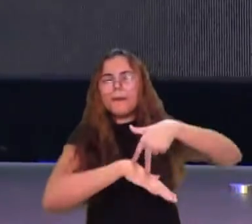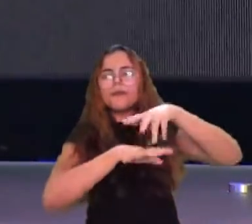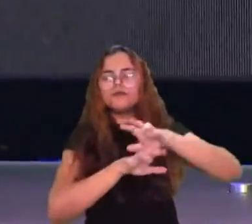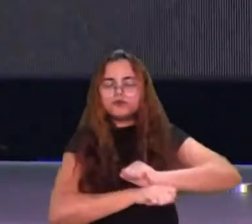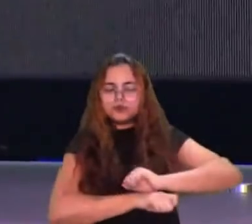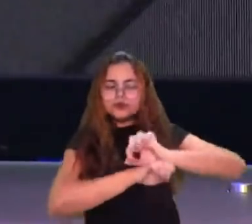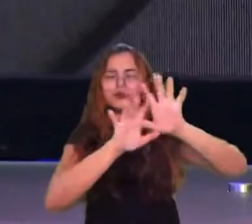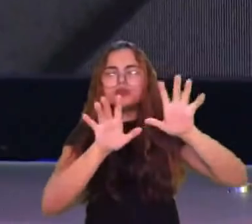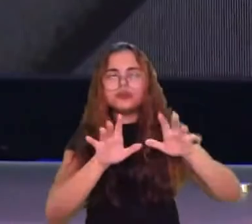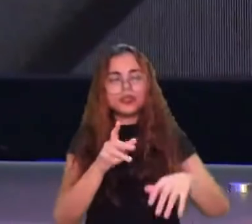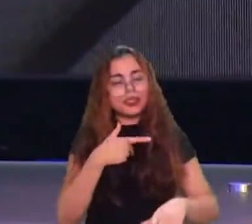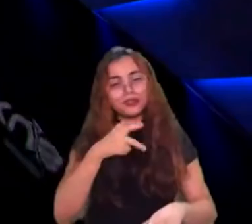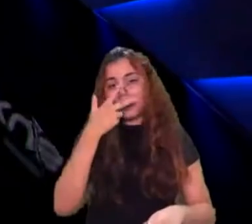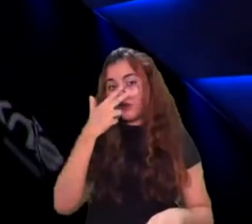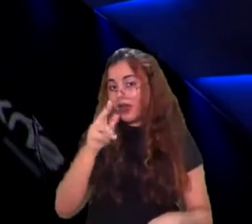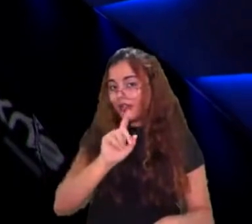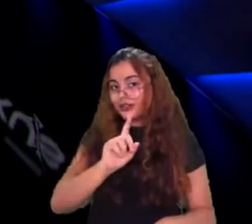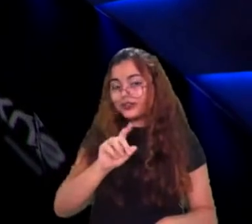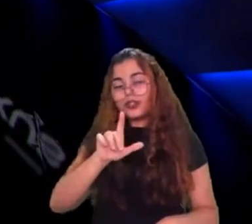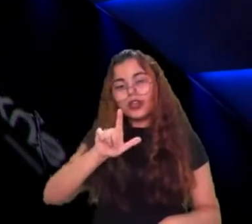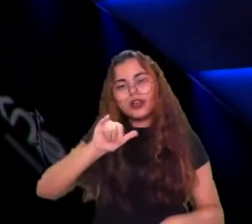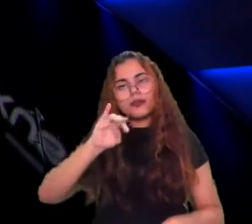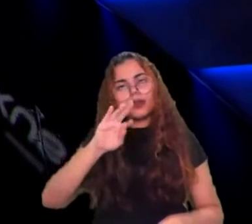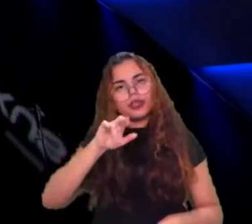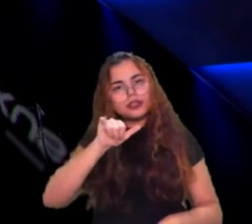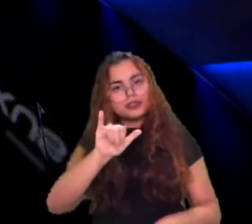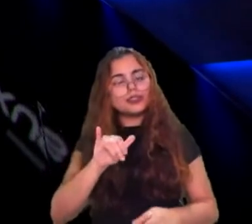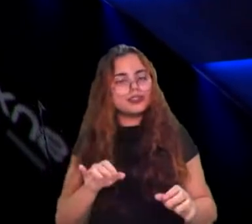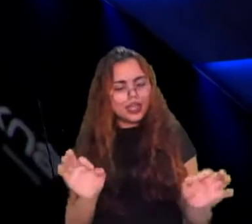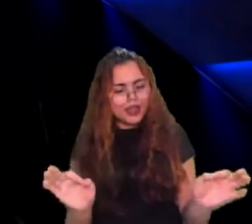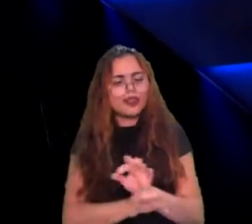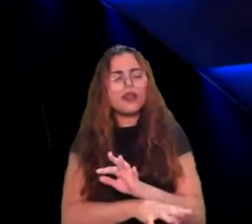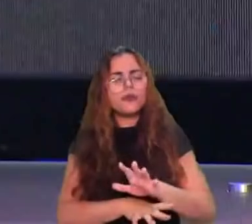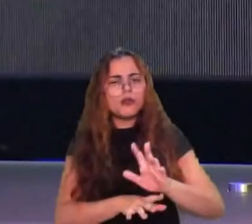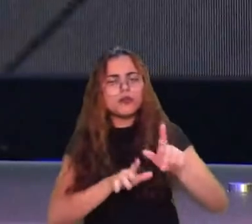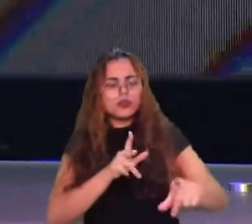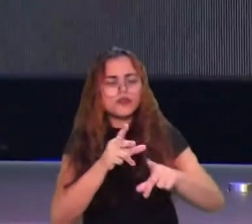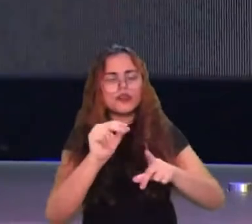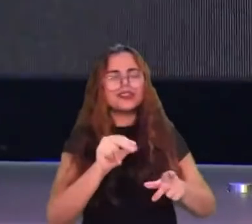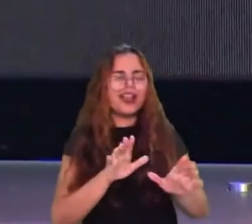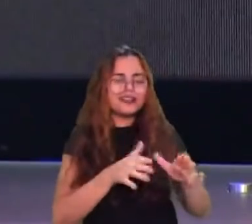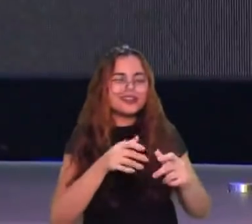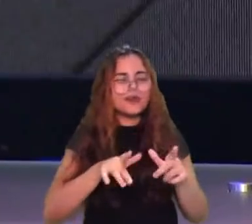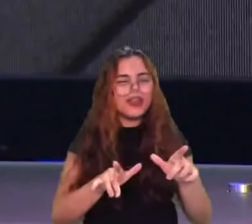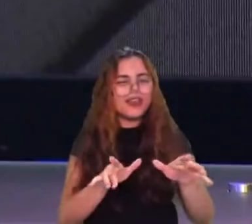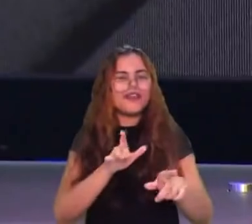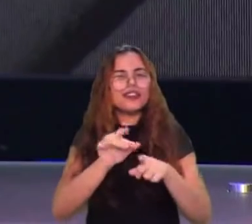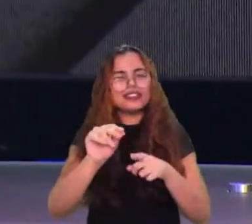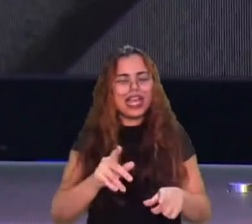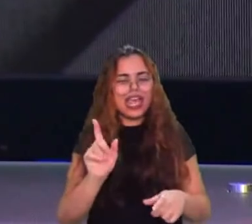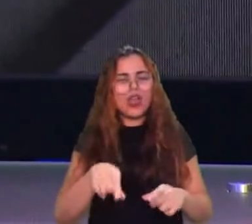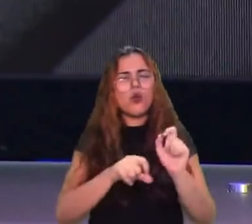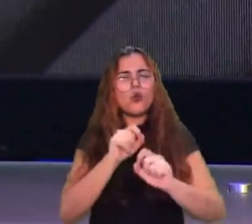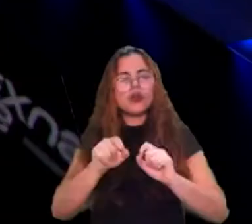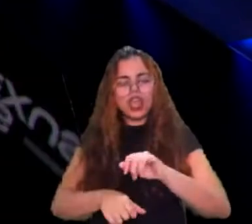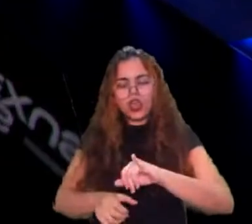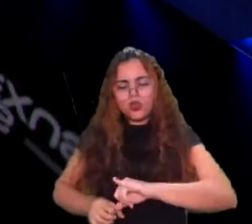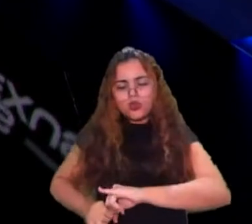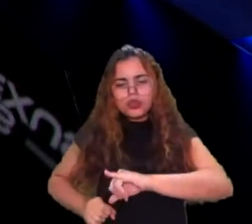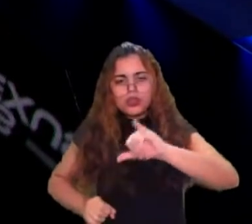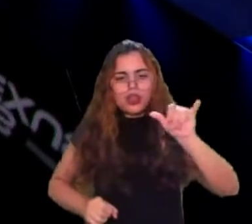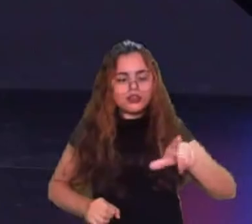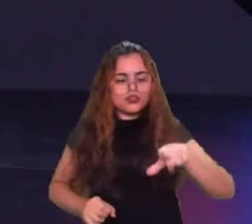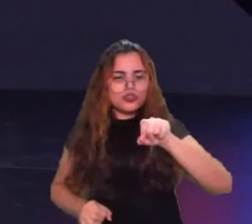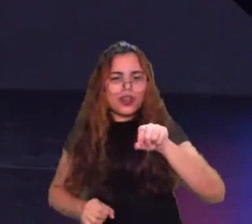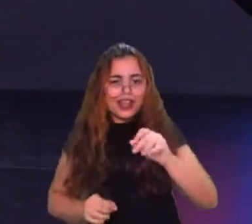pronta pra ser campeão, porque time campeão, Taikashão, tem que ter aquela parada de o cara pegar um iaço numa final... Não sei como é